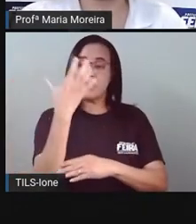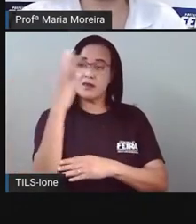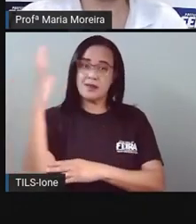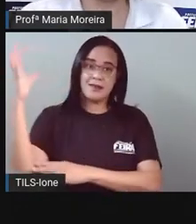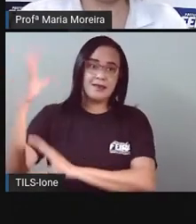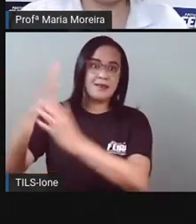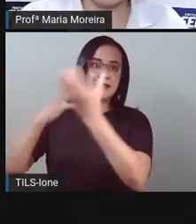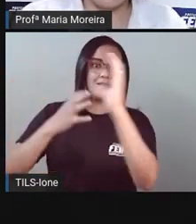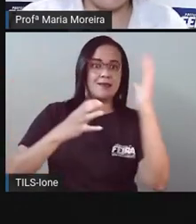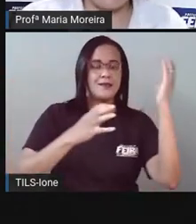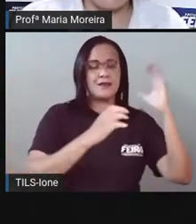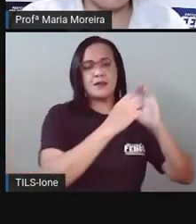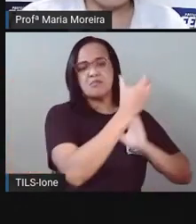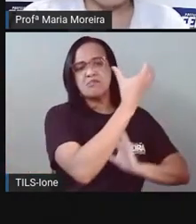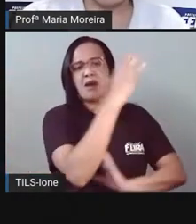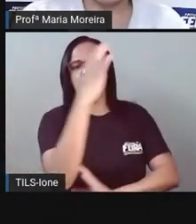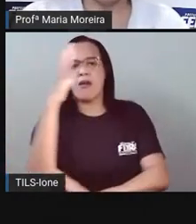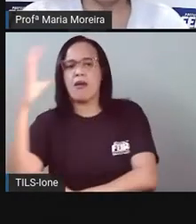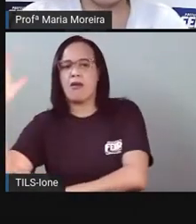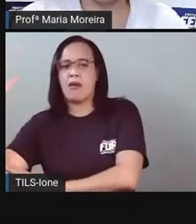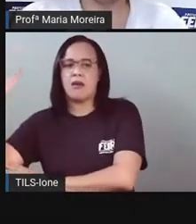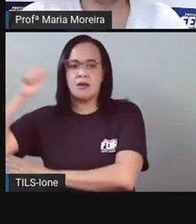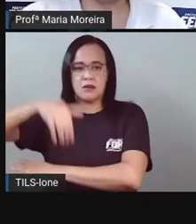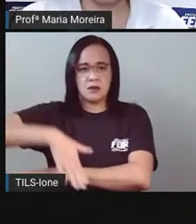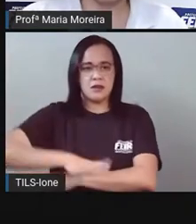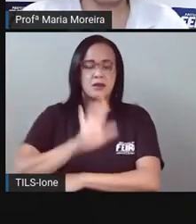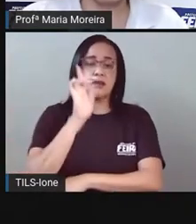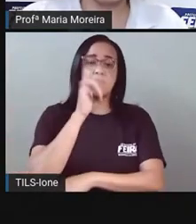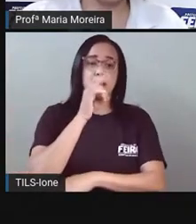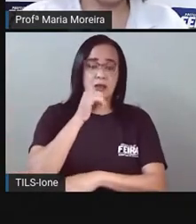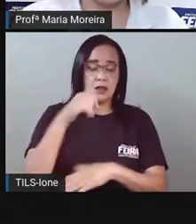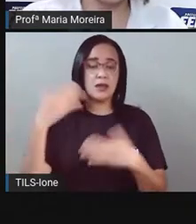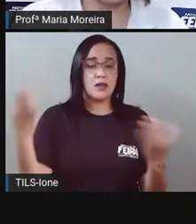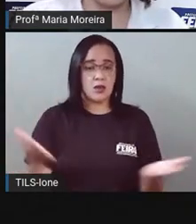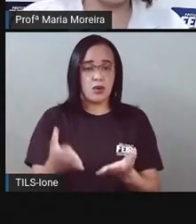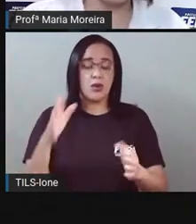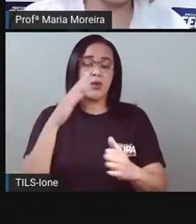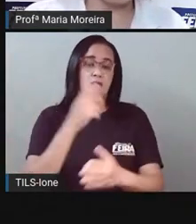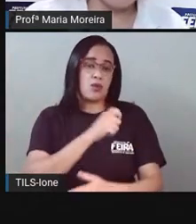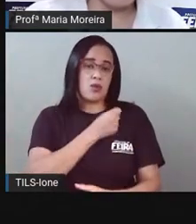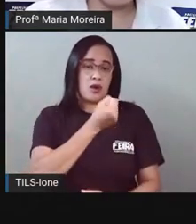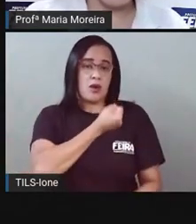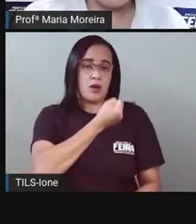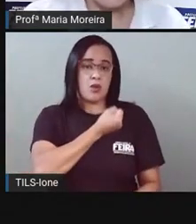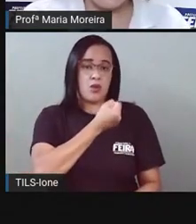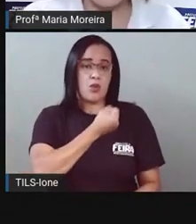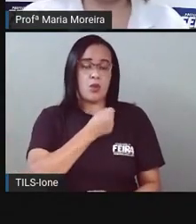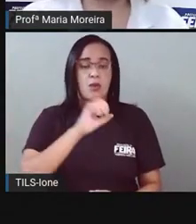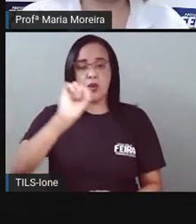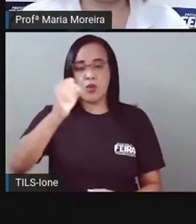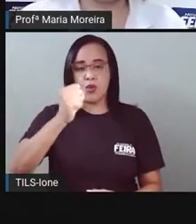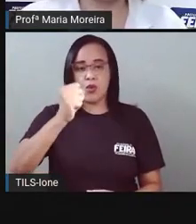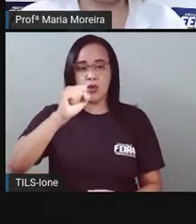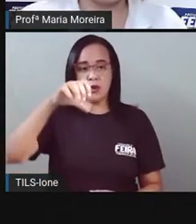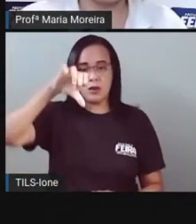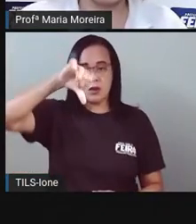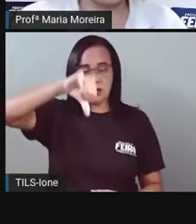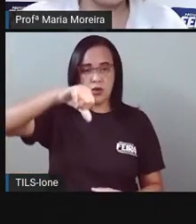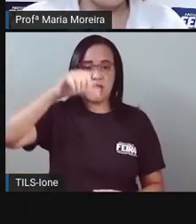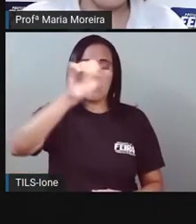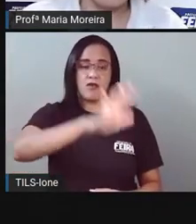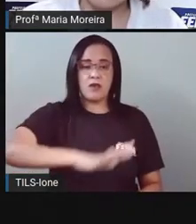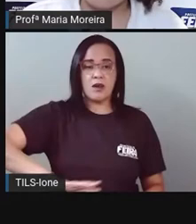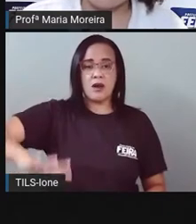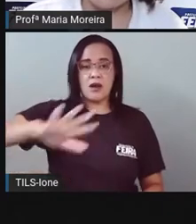natureza? Nossa aula de número 89. Área de conhecimento